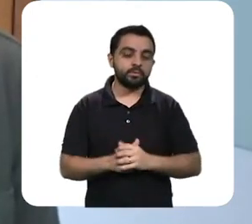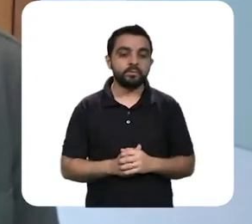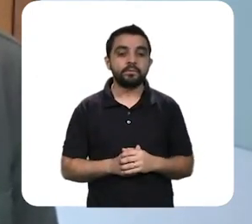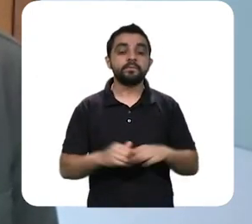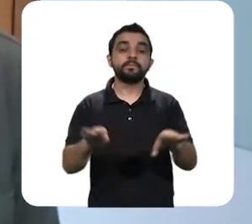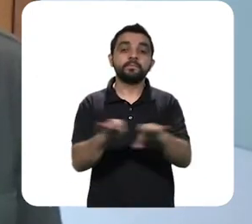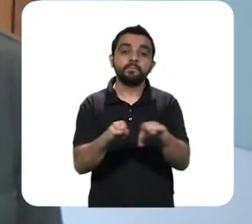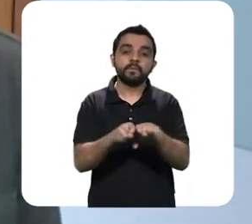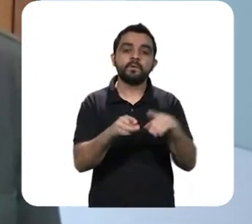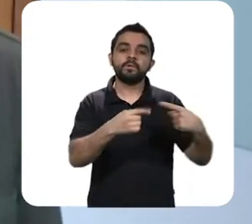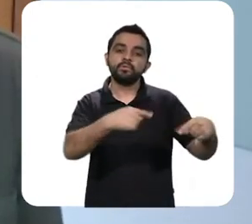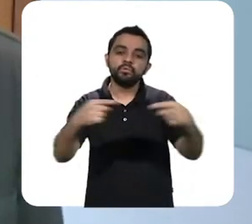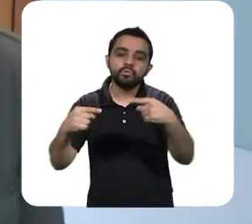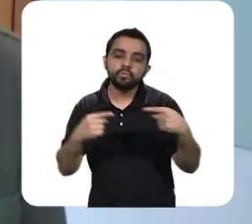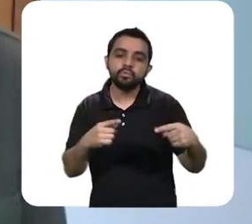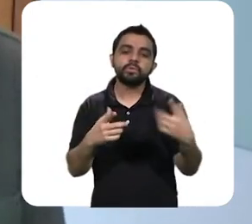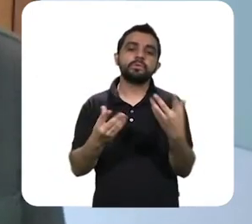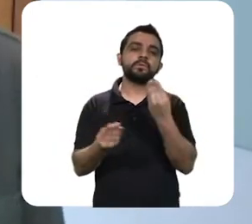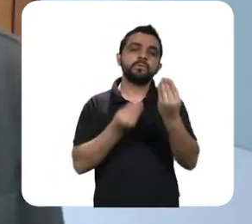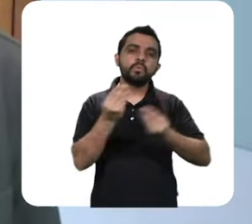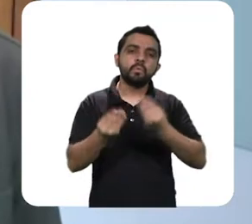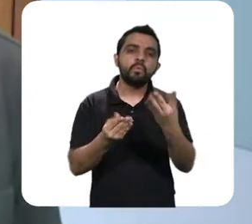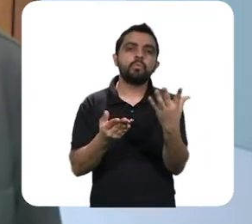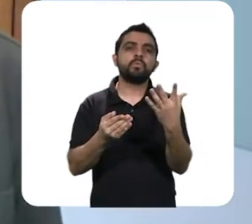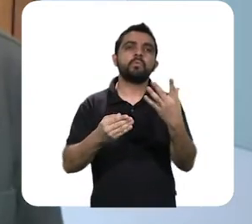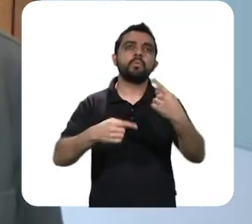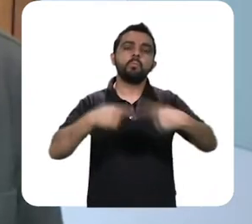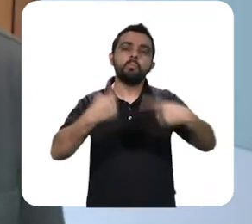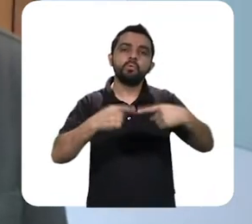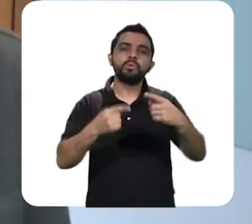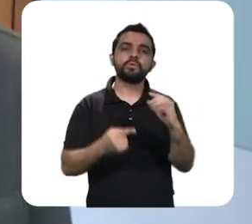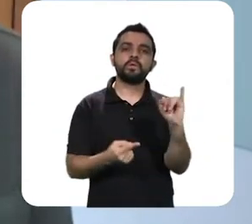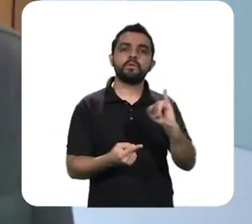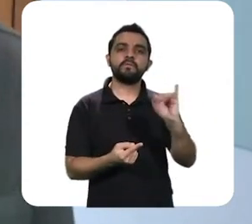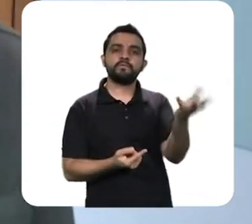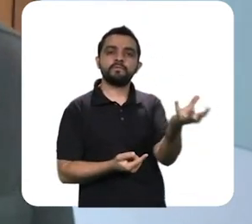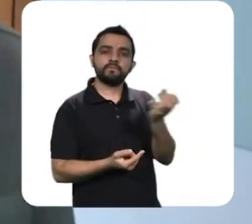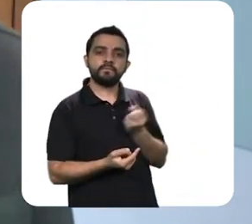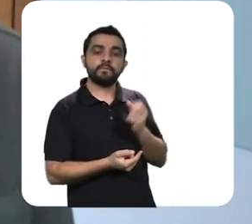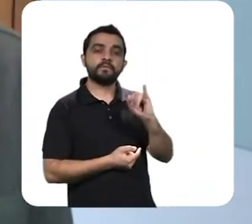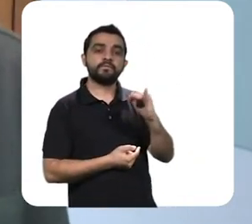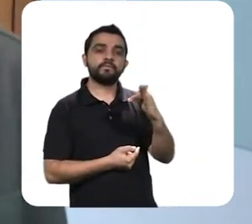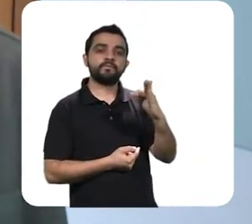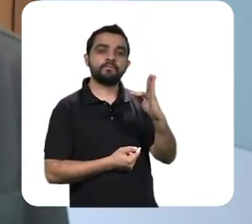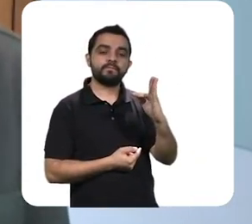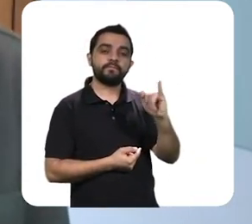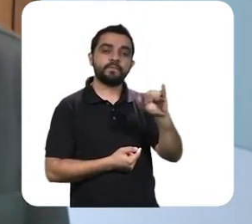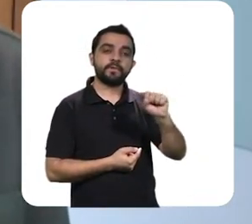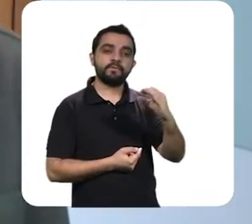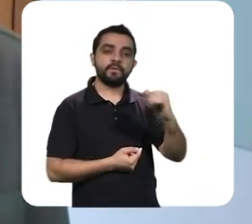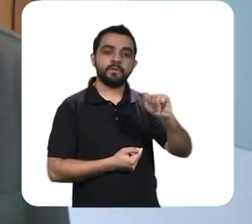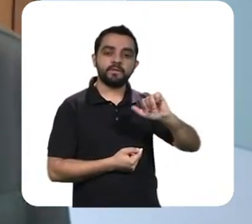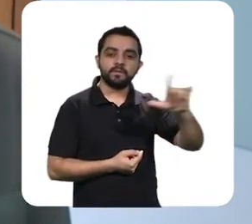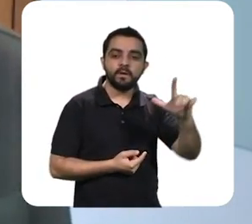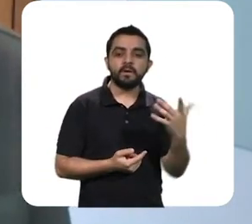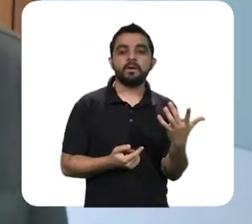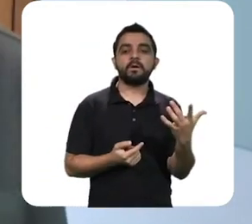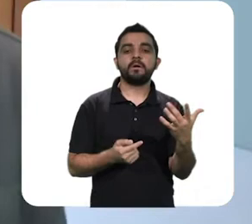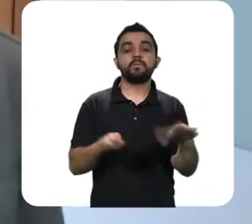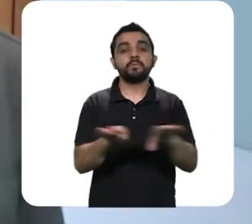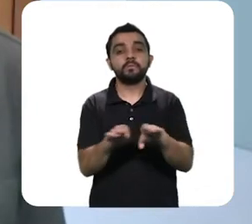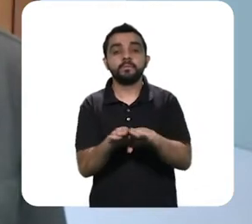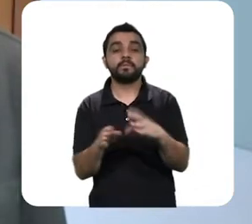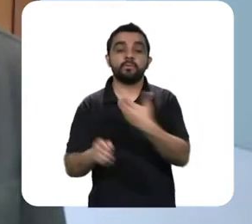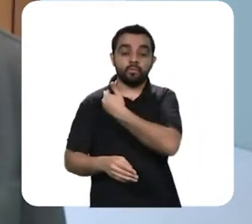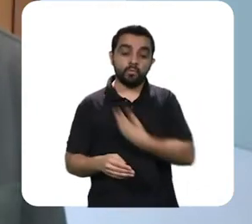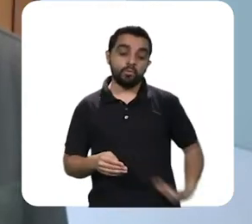uma grande discussão sobre efetividade de políticas fiscais e monetárias, né, como é que o dinheiro vai chegar na ponta, a